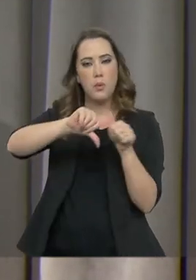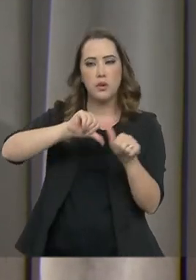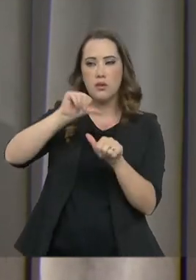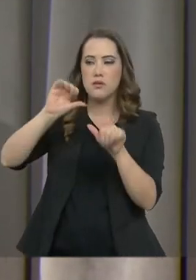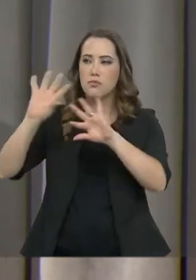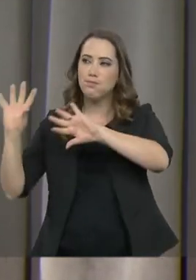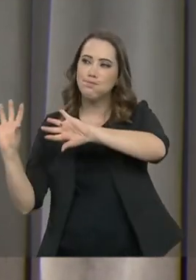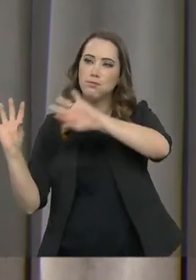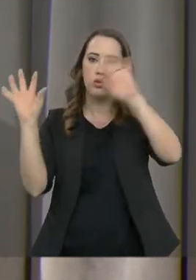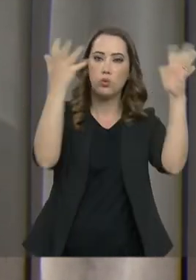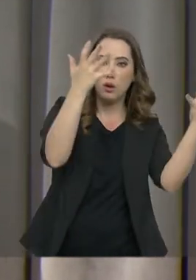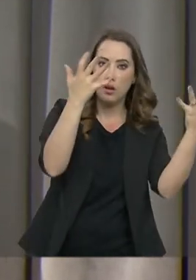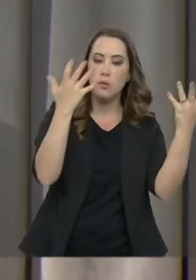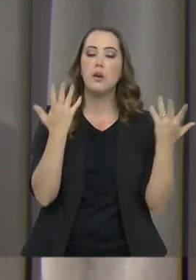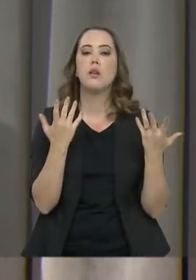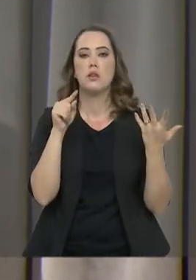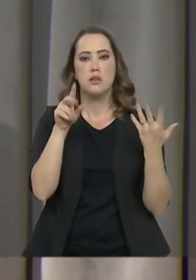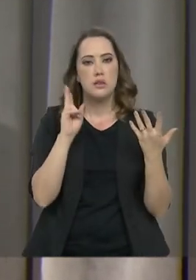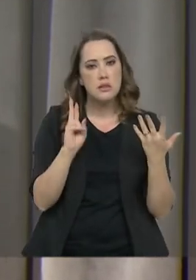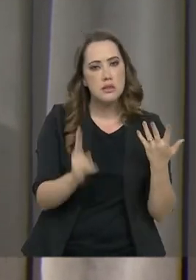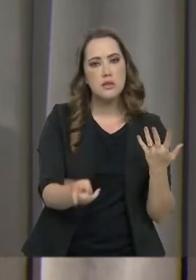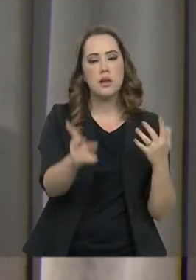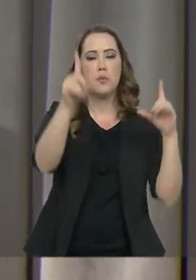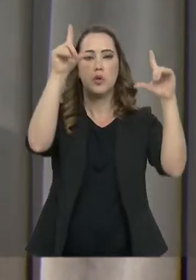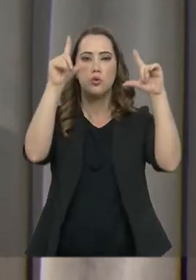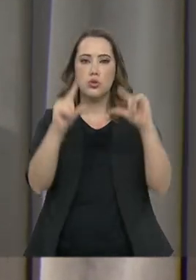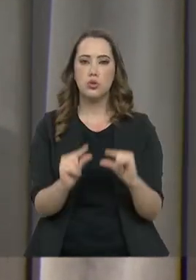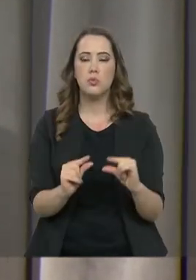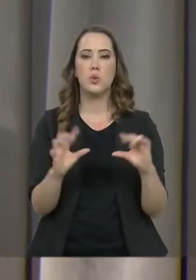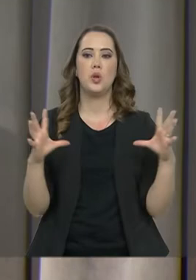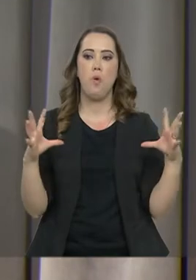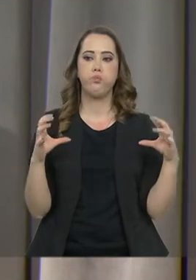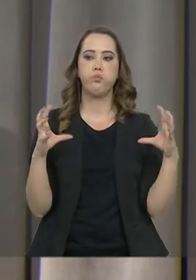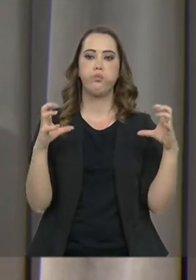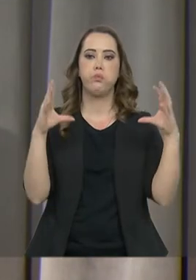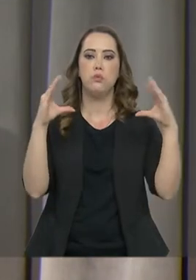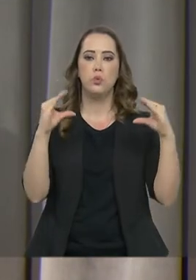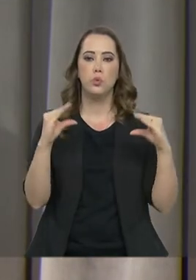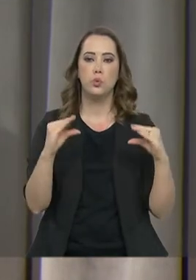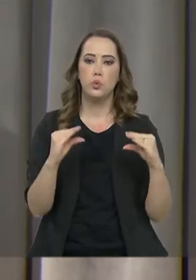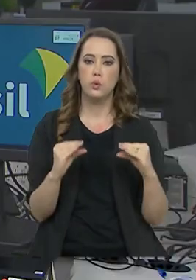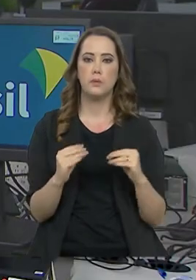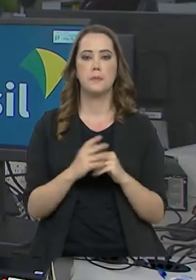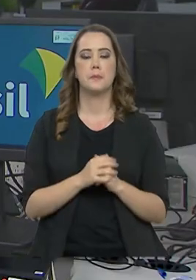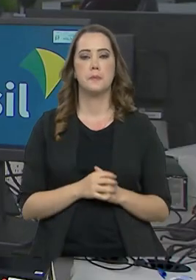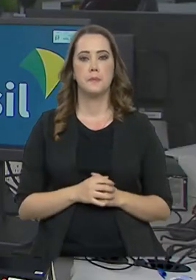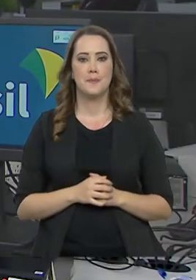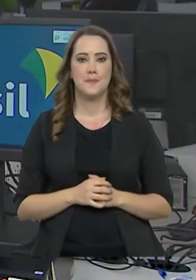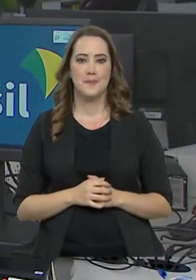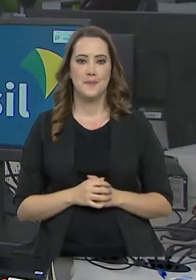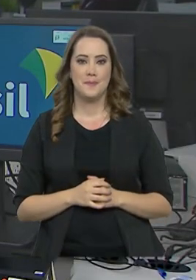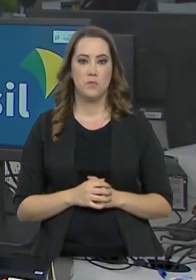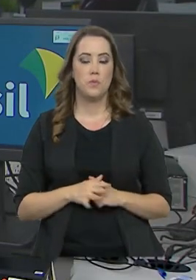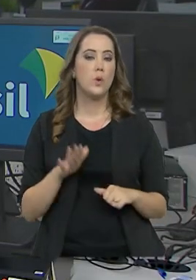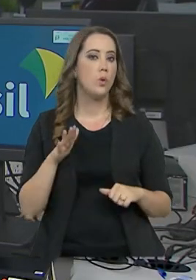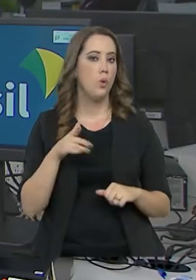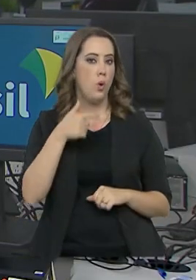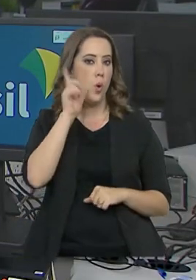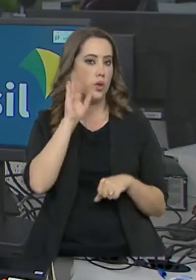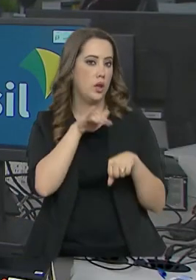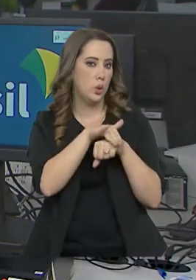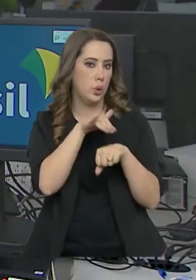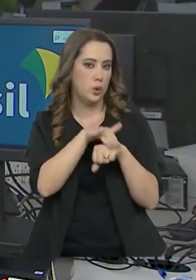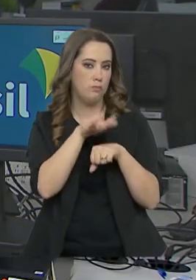climáticas, com a constante redução na emissão de gases de efeito estufa. Na noite de